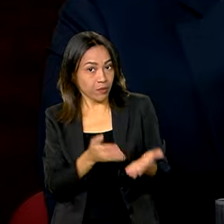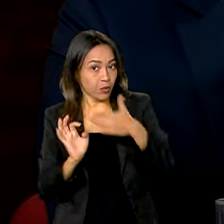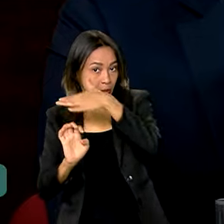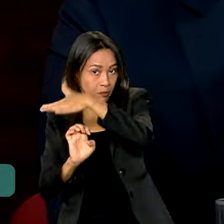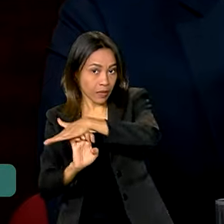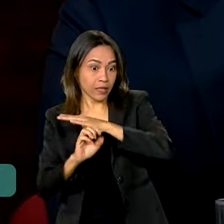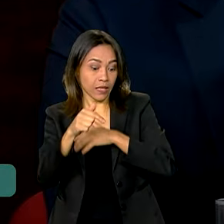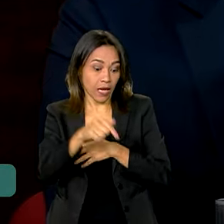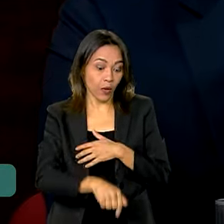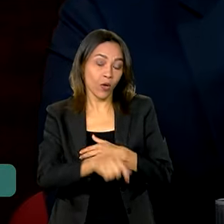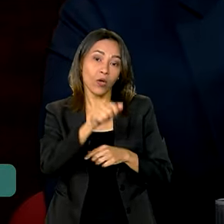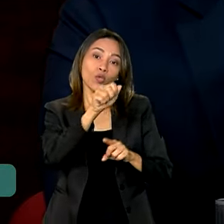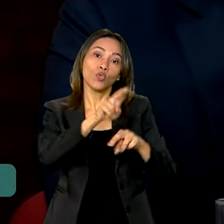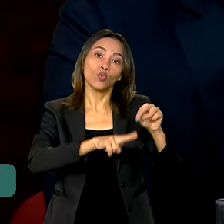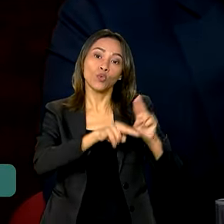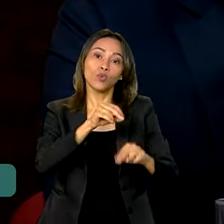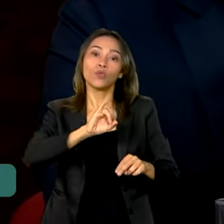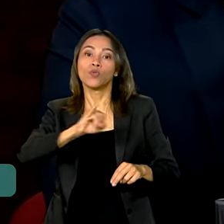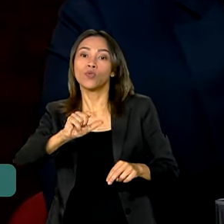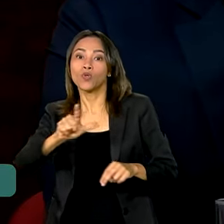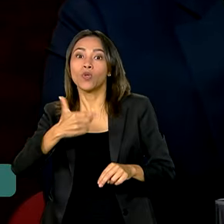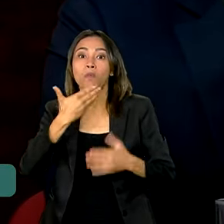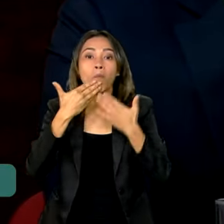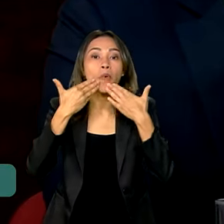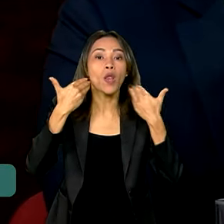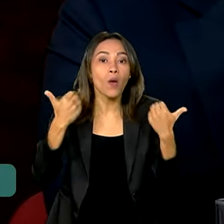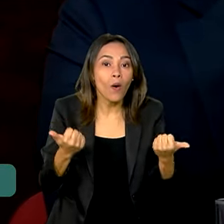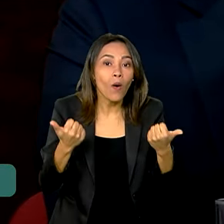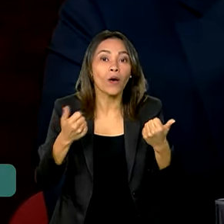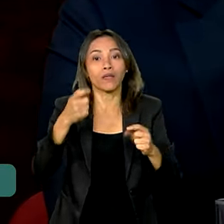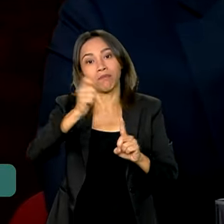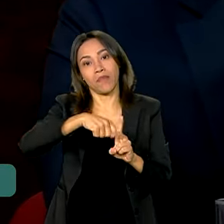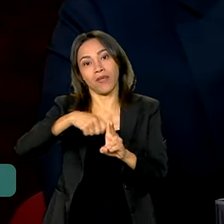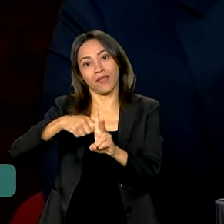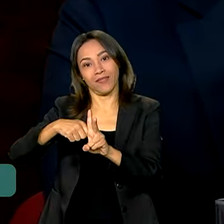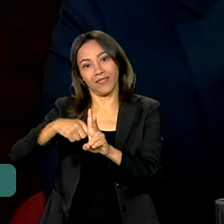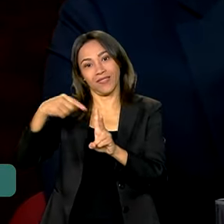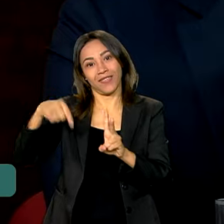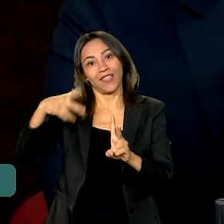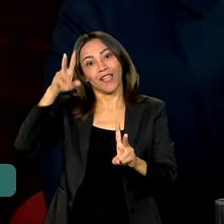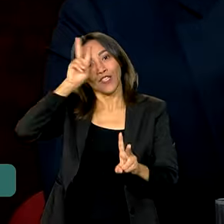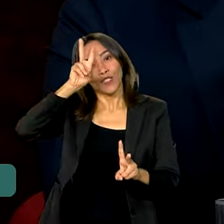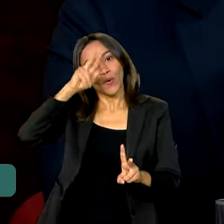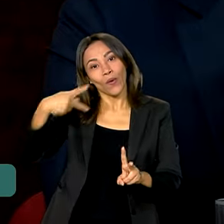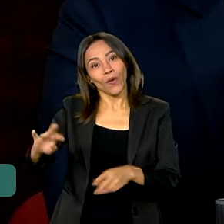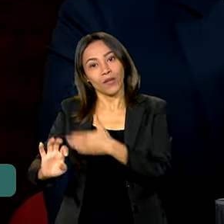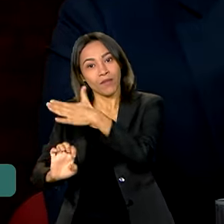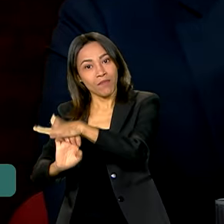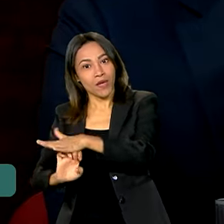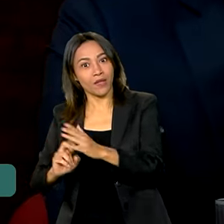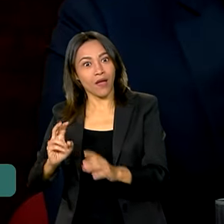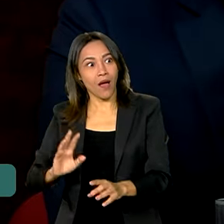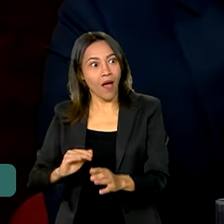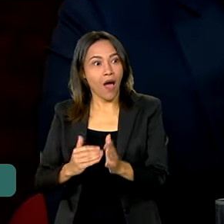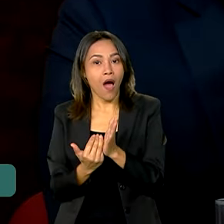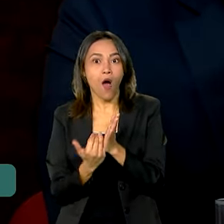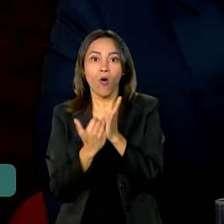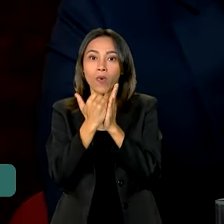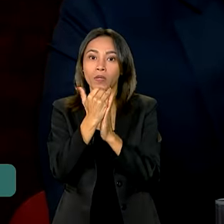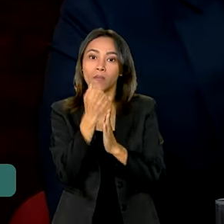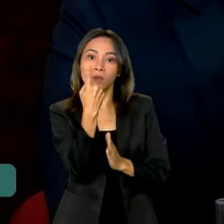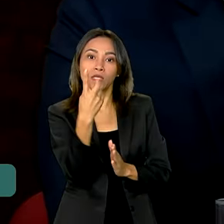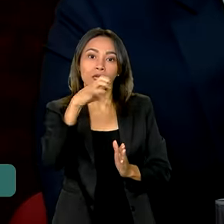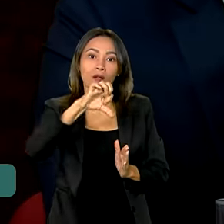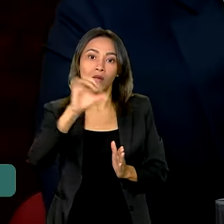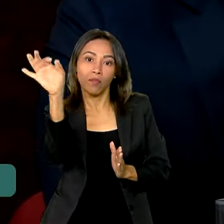julho agora são os dois melhores meses dos últimos anos da história da TAP, um crescimento em mais de 19%